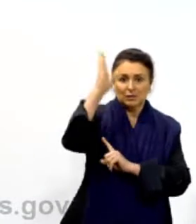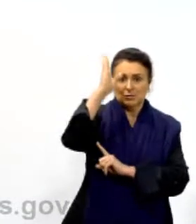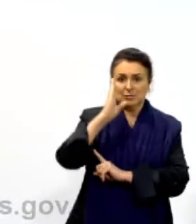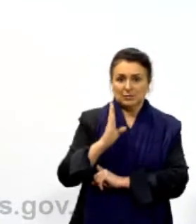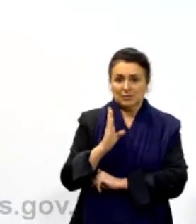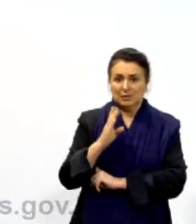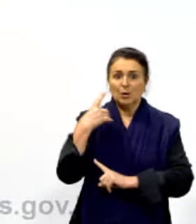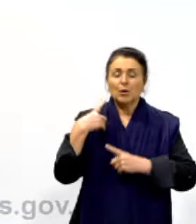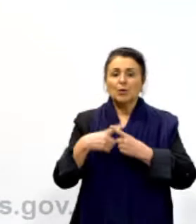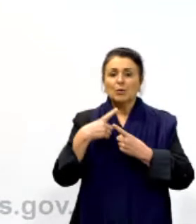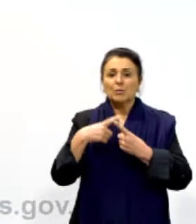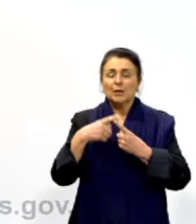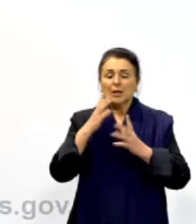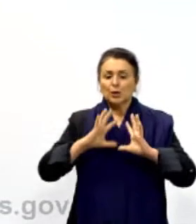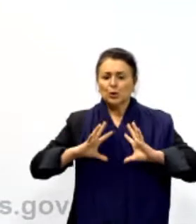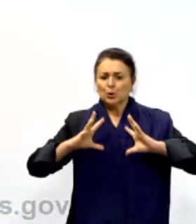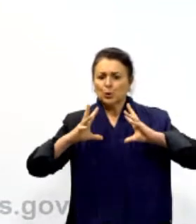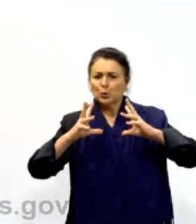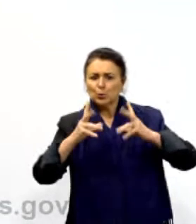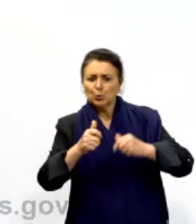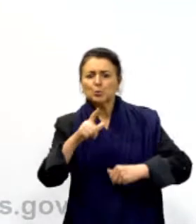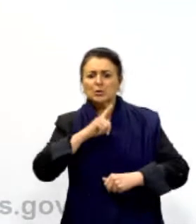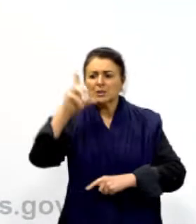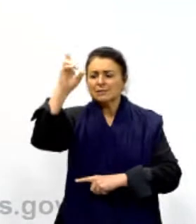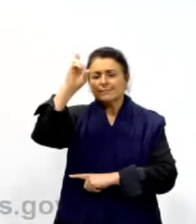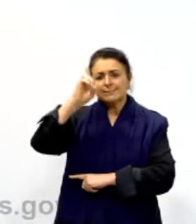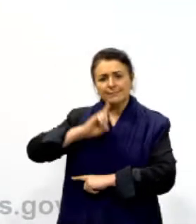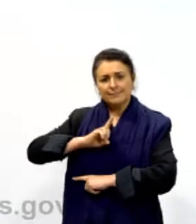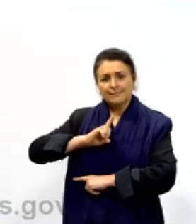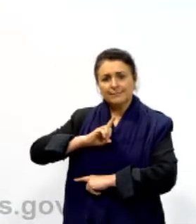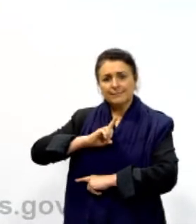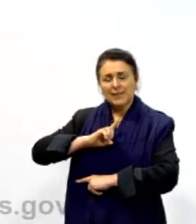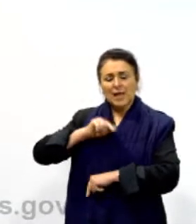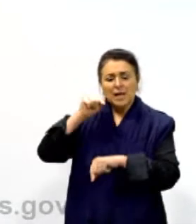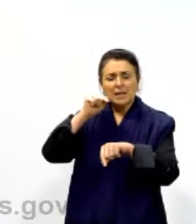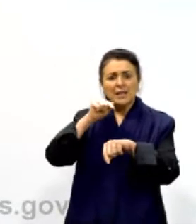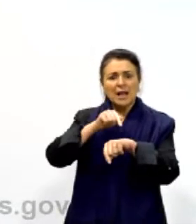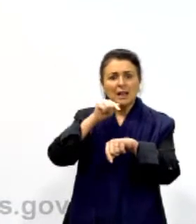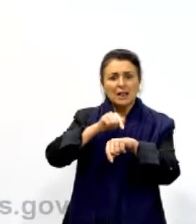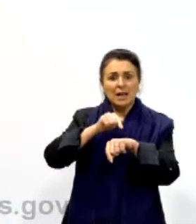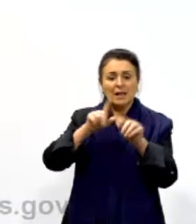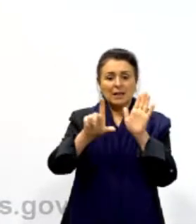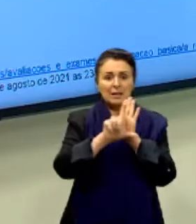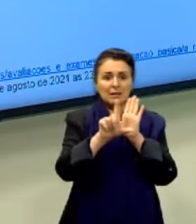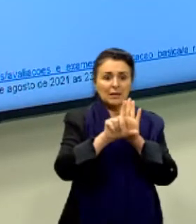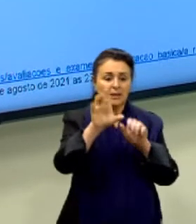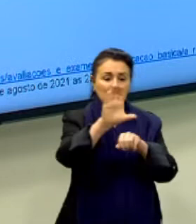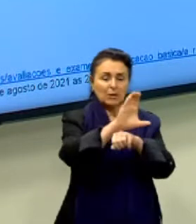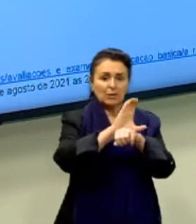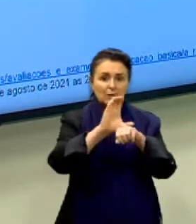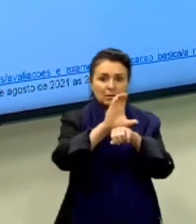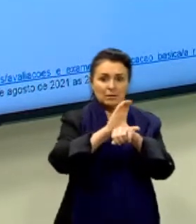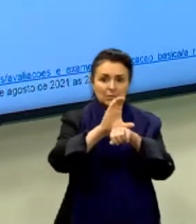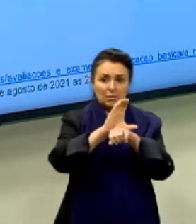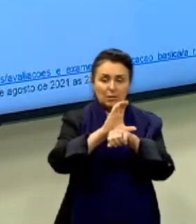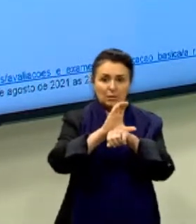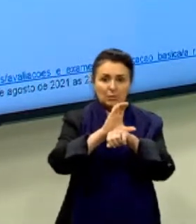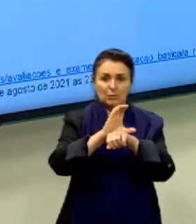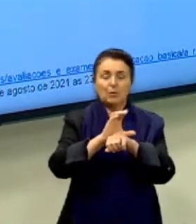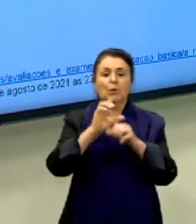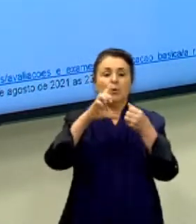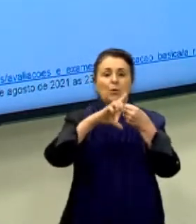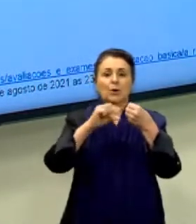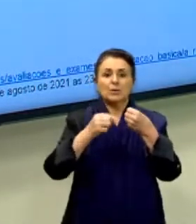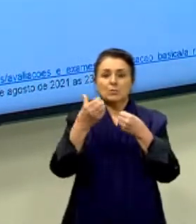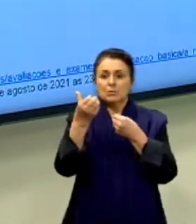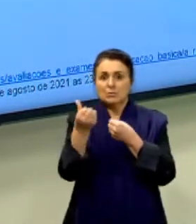queridos? Todo mundo tem direito, está lá na Constituição. Artigo 6º.